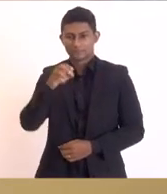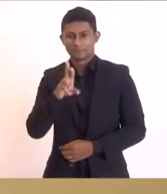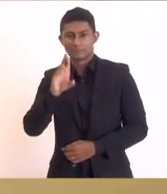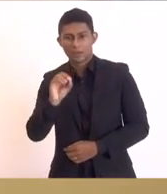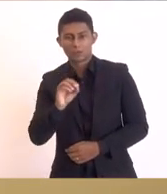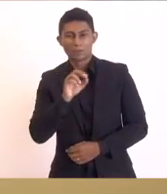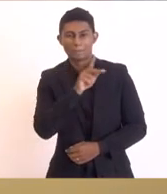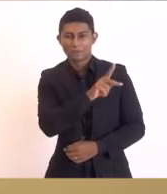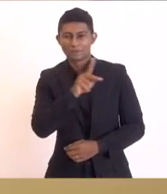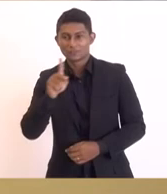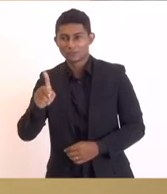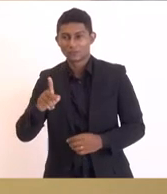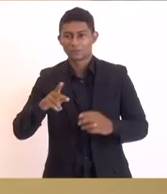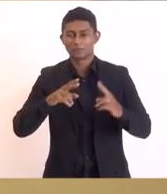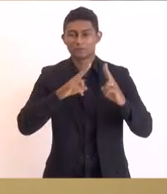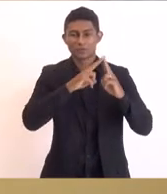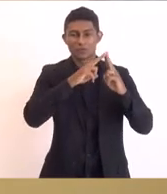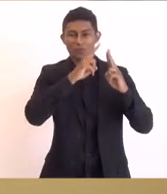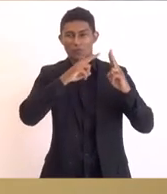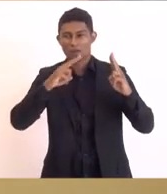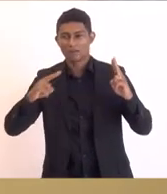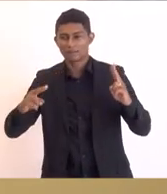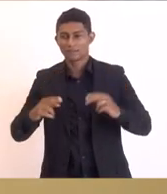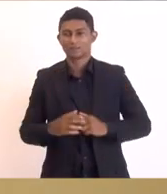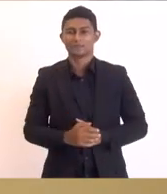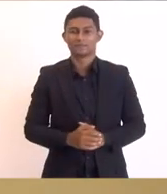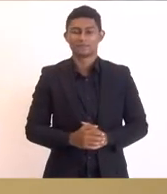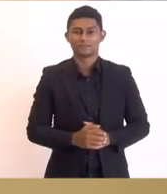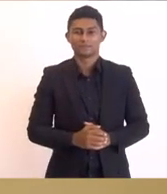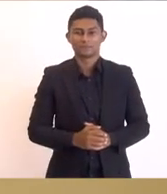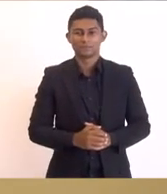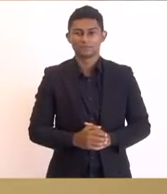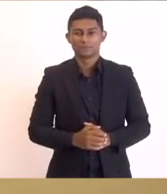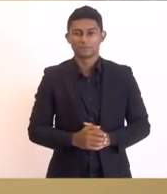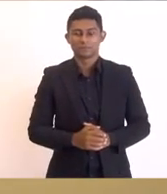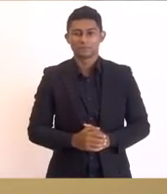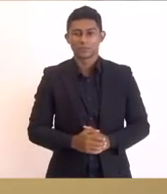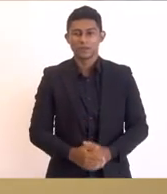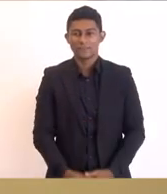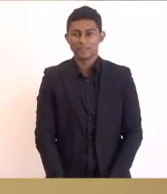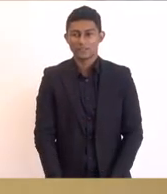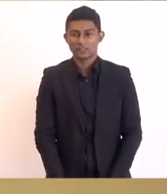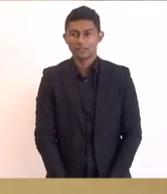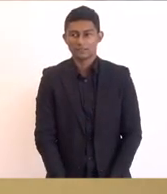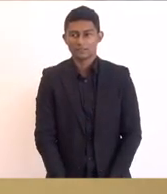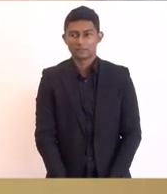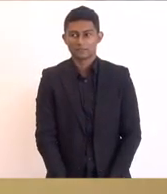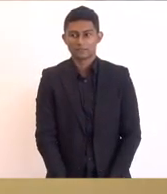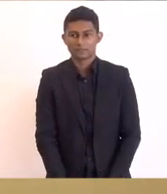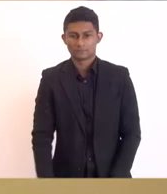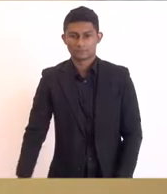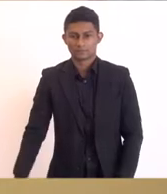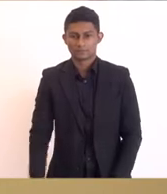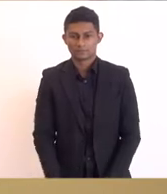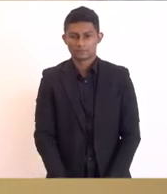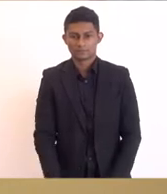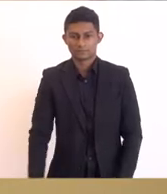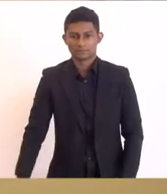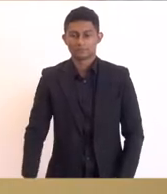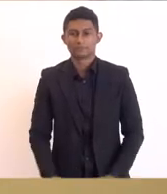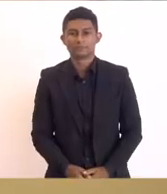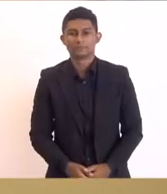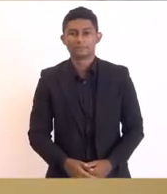UFRJ e assessor e diretor da assessoria fiscal da Assembleia obrigado presidente muito rapidamente